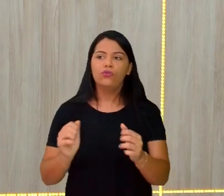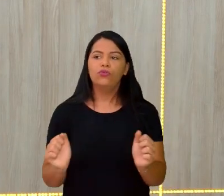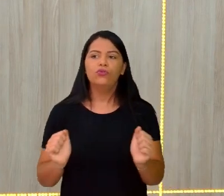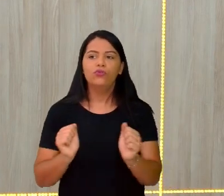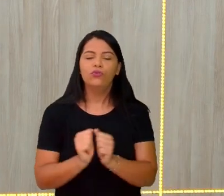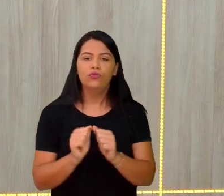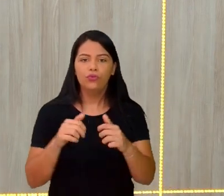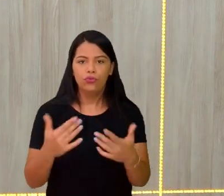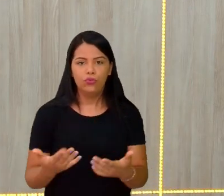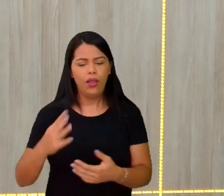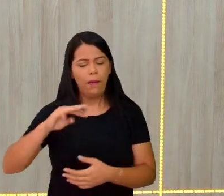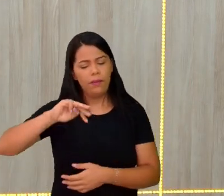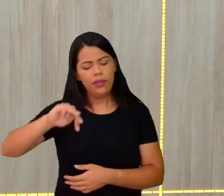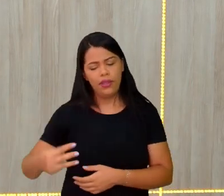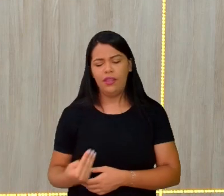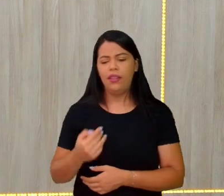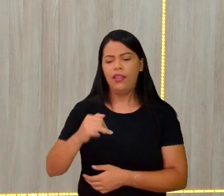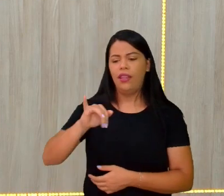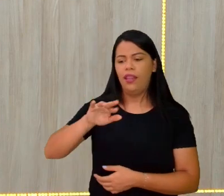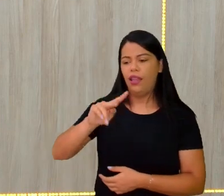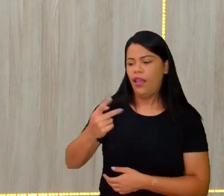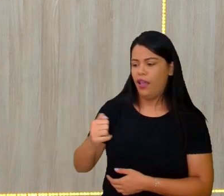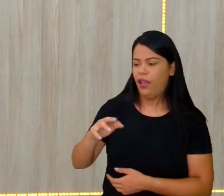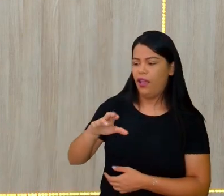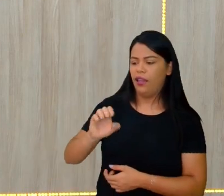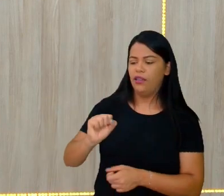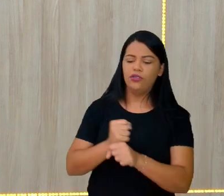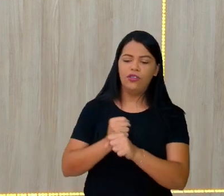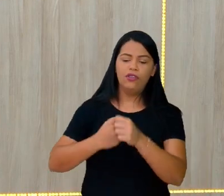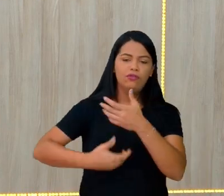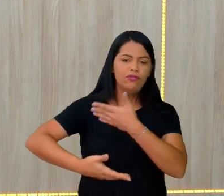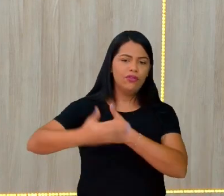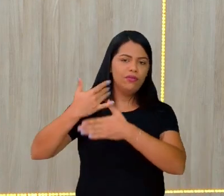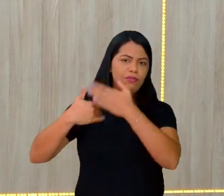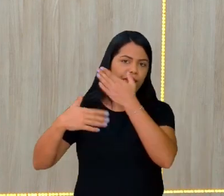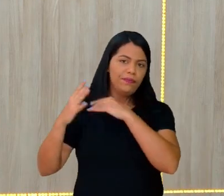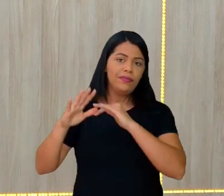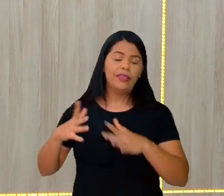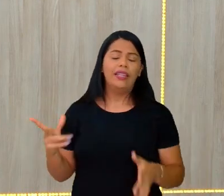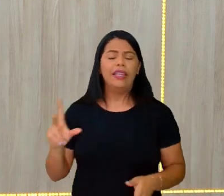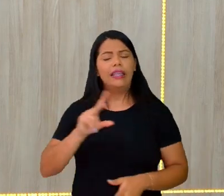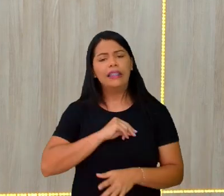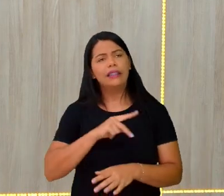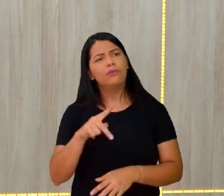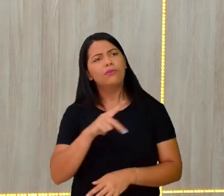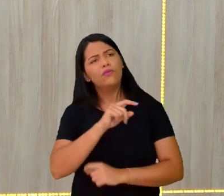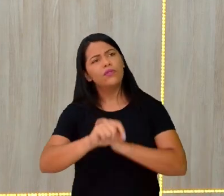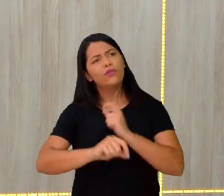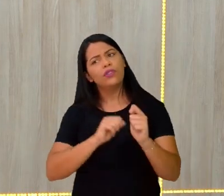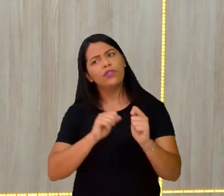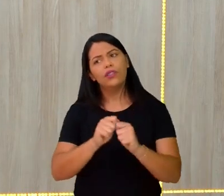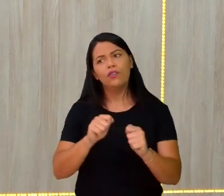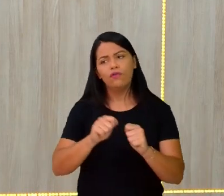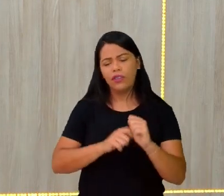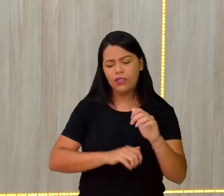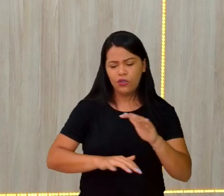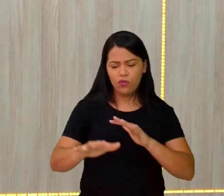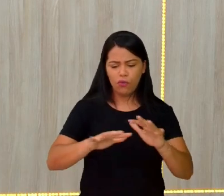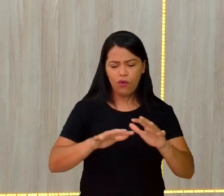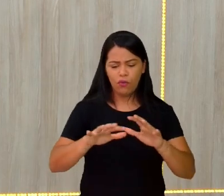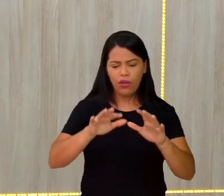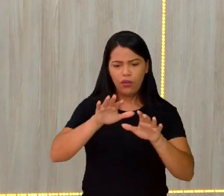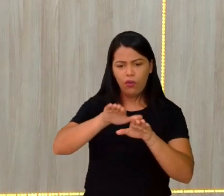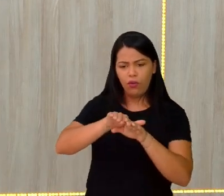milhares de anos atrás. Aí você pergunta, eita, professor, e aí o que é que vai proporcionar esse movimento